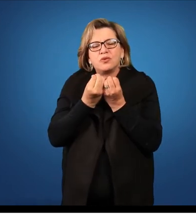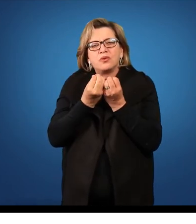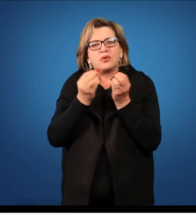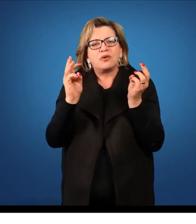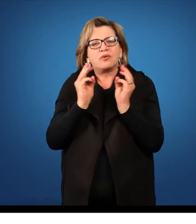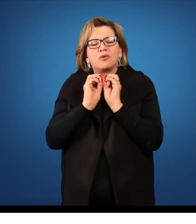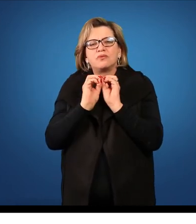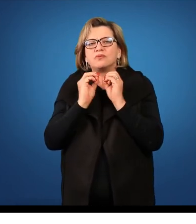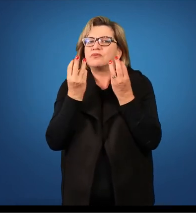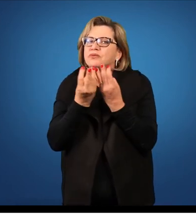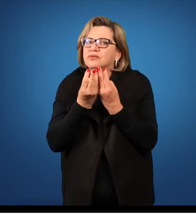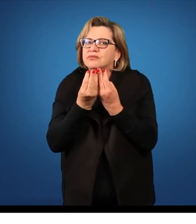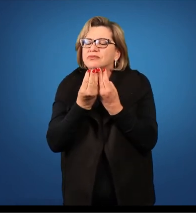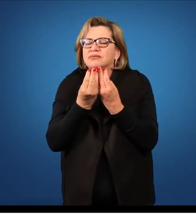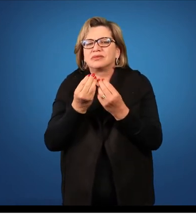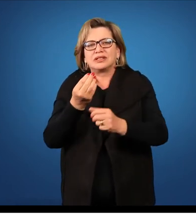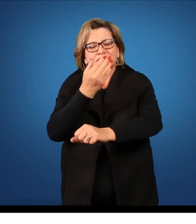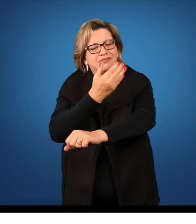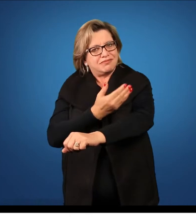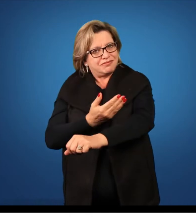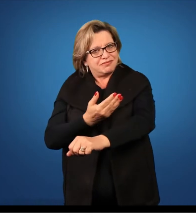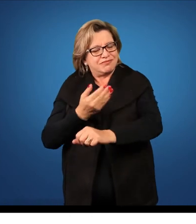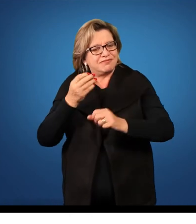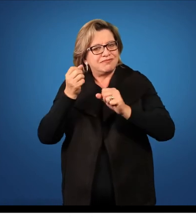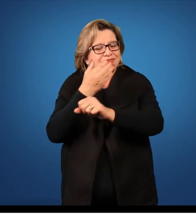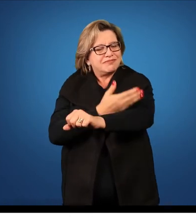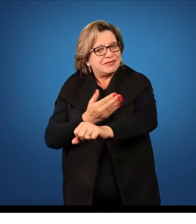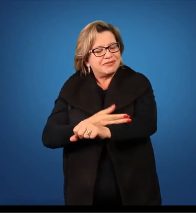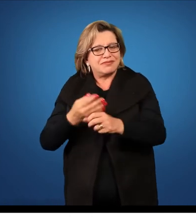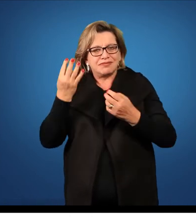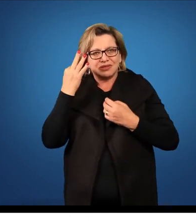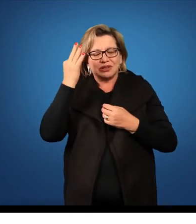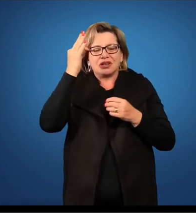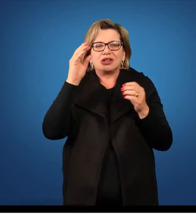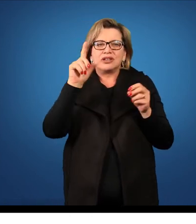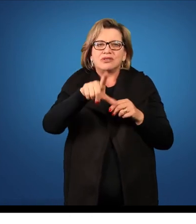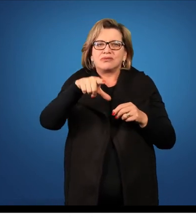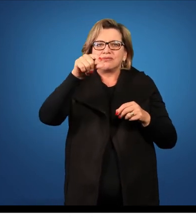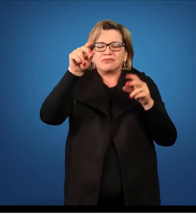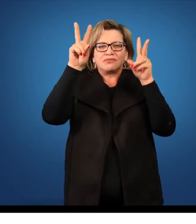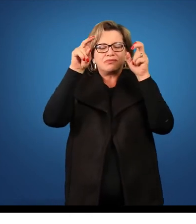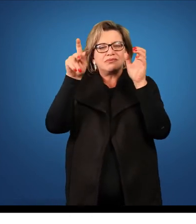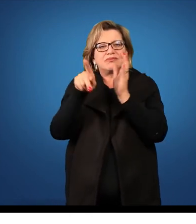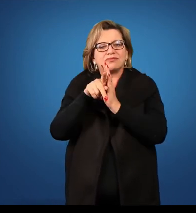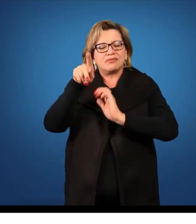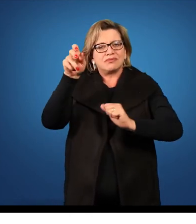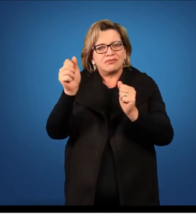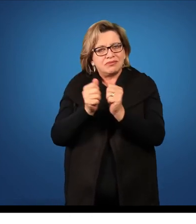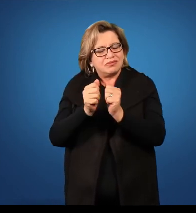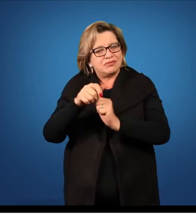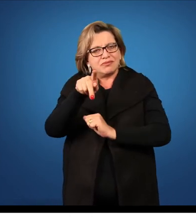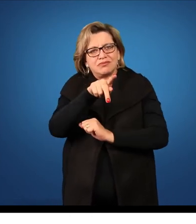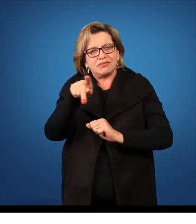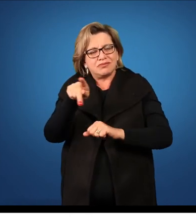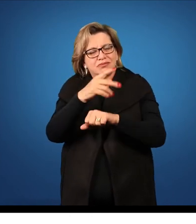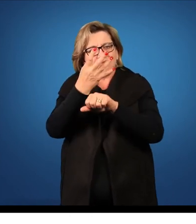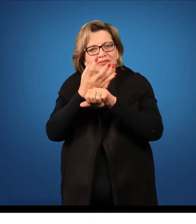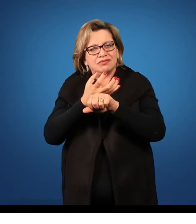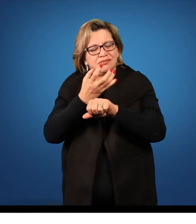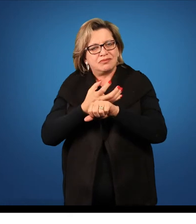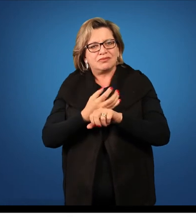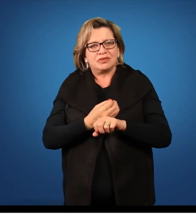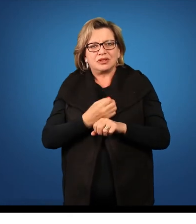teórico-prática, com temas a serem definidos juntamente com o professor da disciplina do colégio que vocês vão